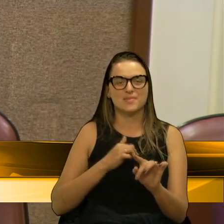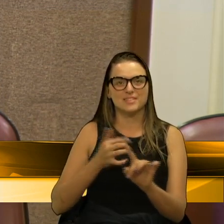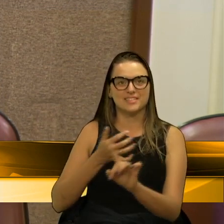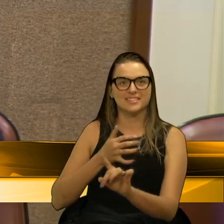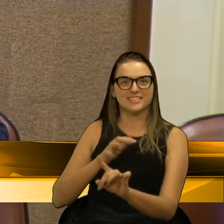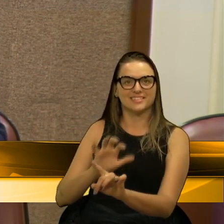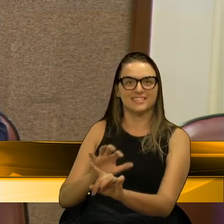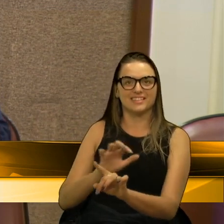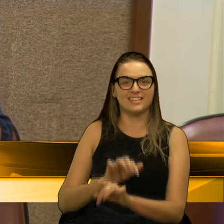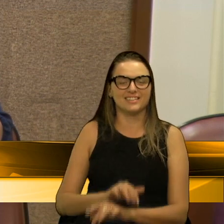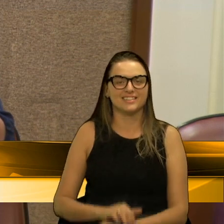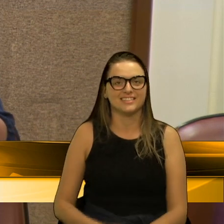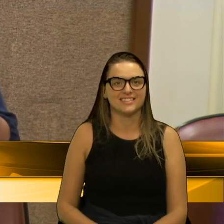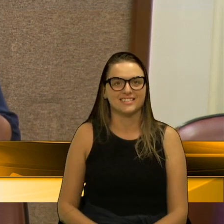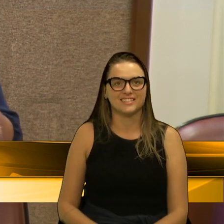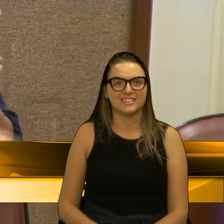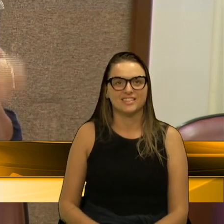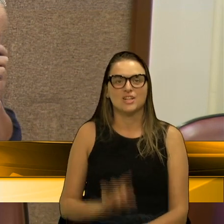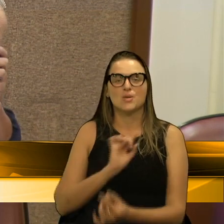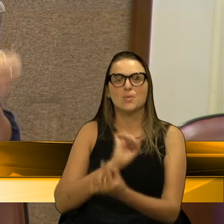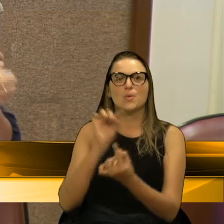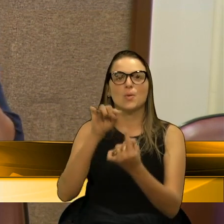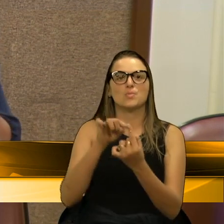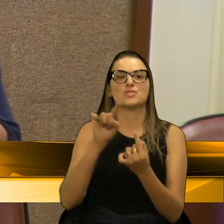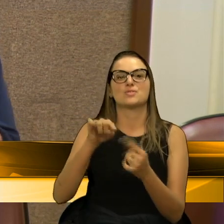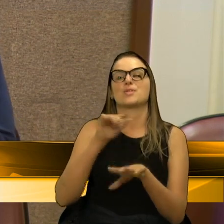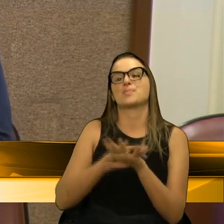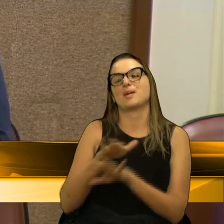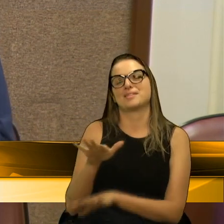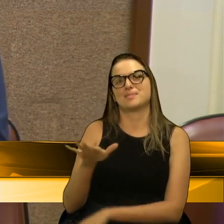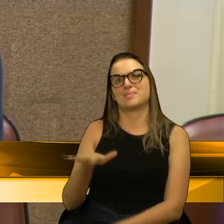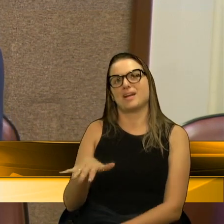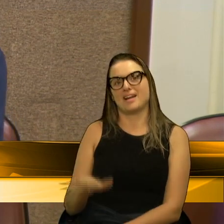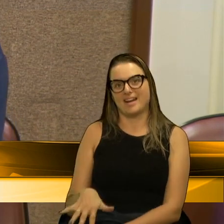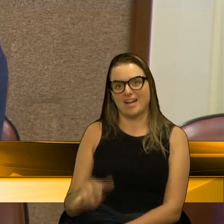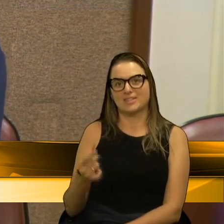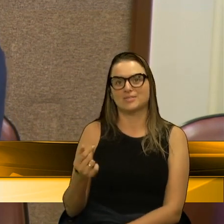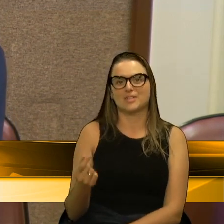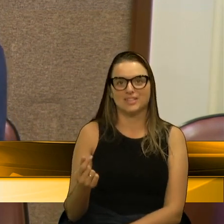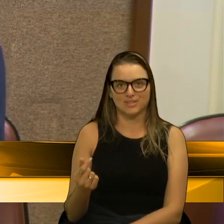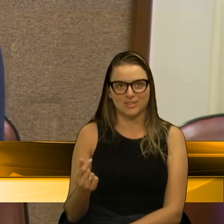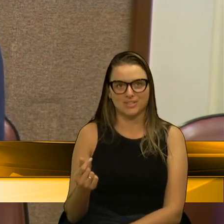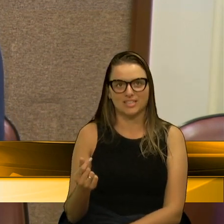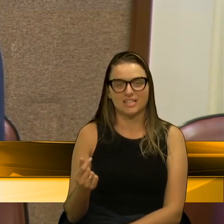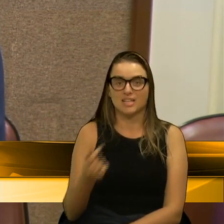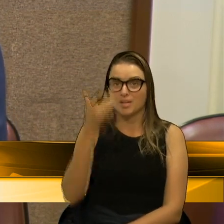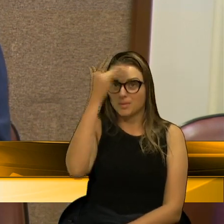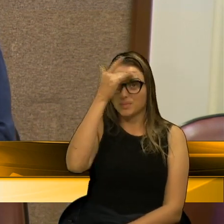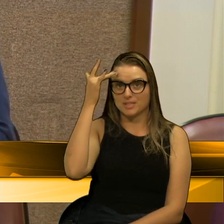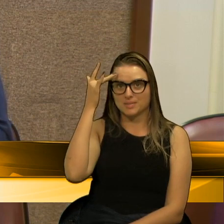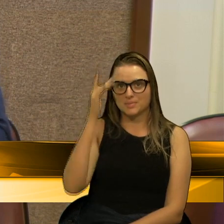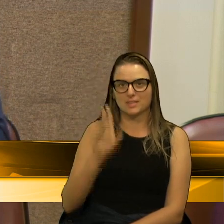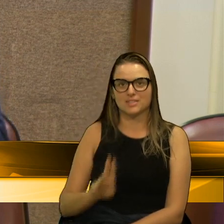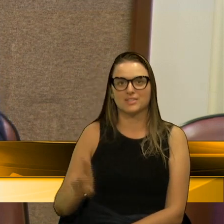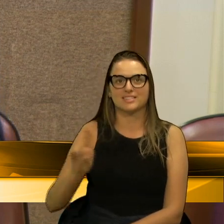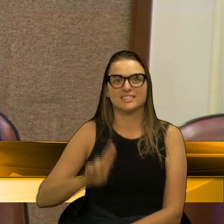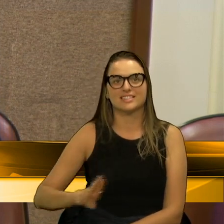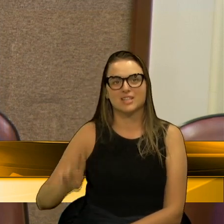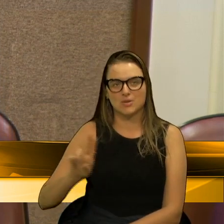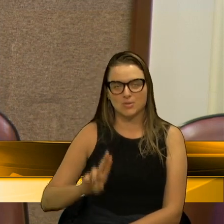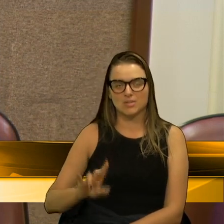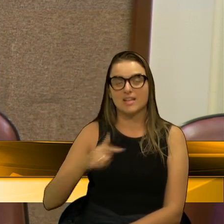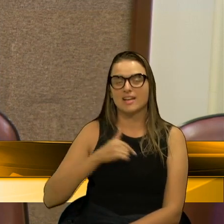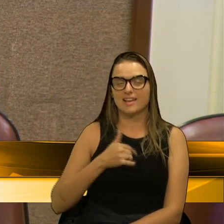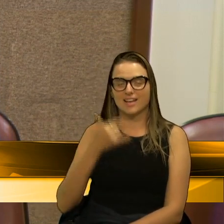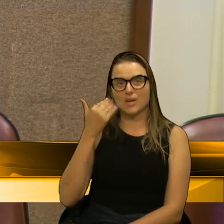Seu objetivo aqui é baratear a passagem para as pessoas que usam, eu não entendo,